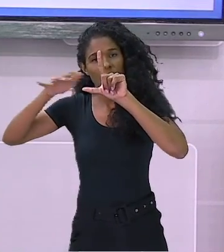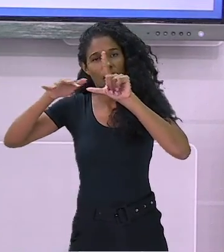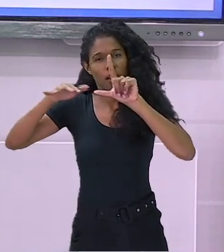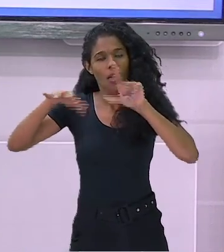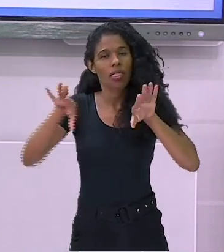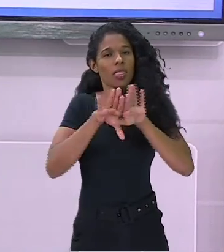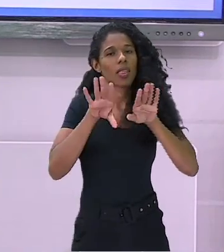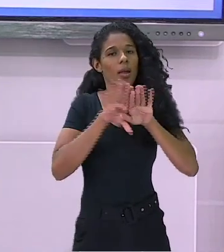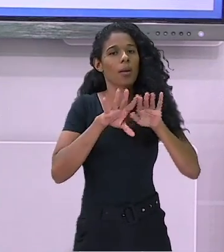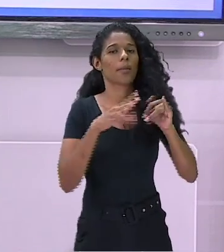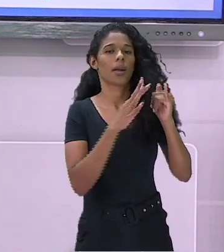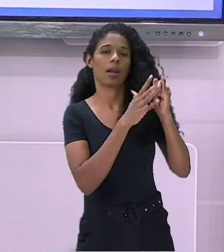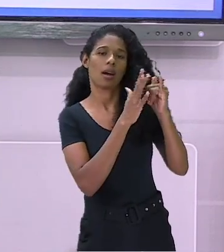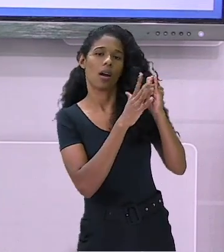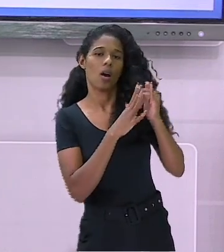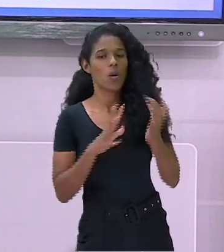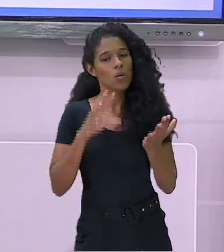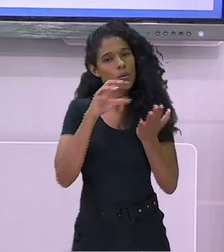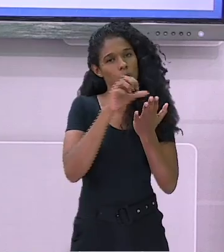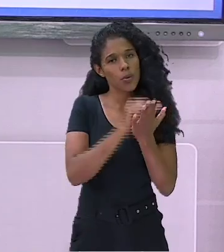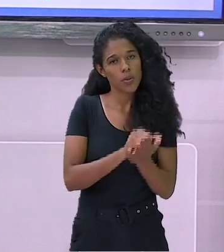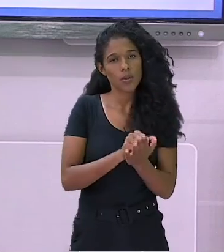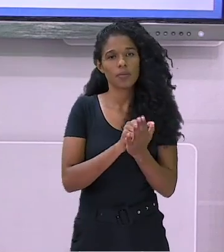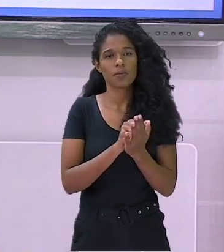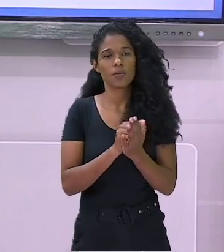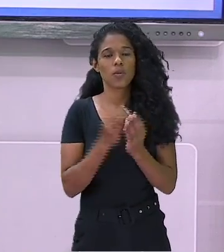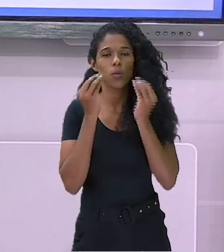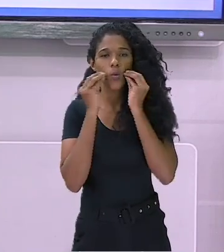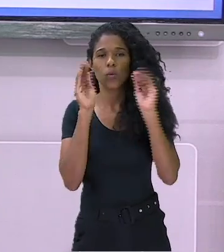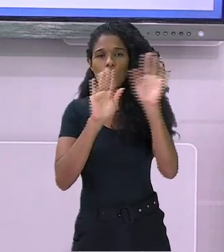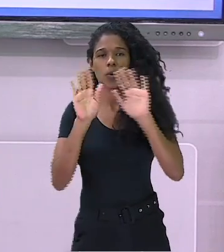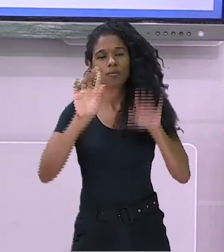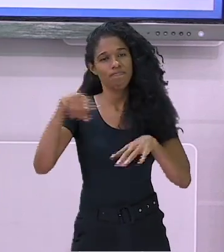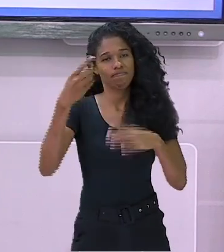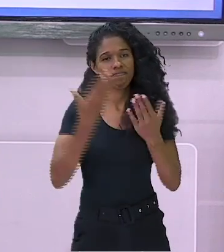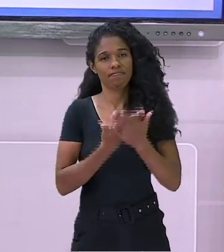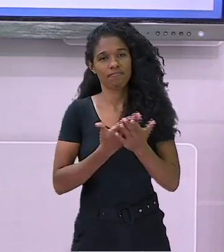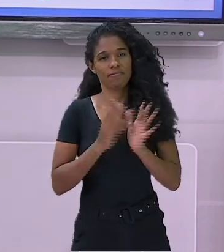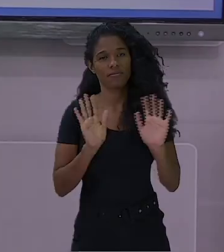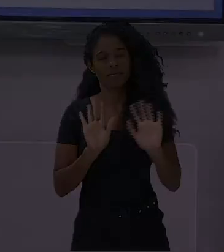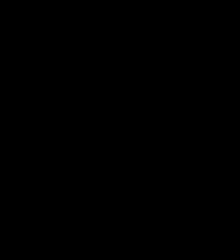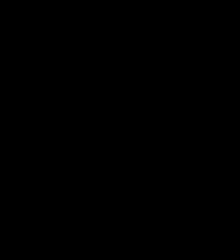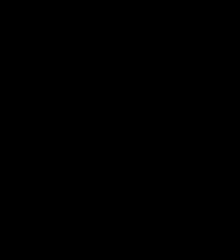inscrever no nosso canal do YouTube. Beijos e até a próxima! Tchau! Tchau! Tchau!